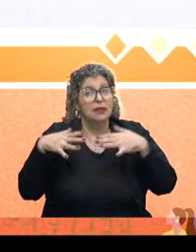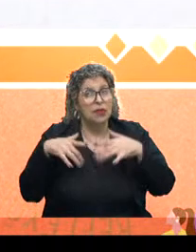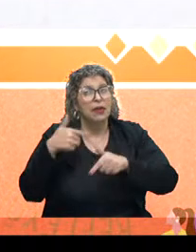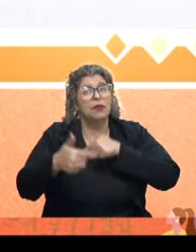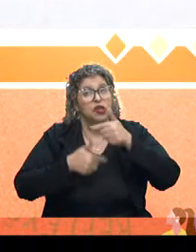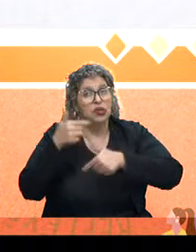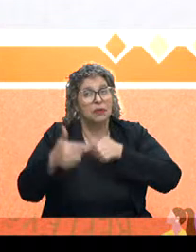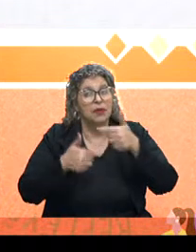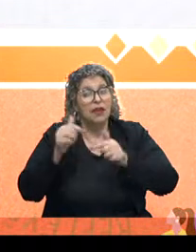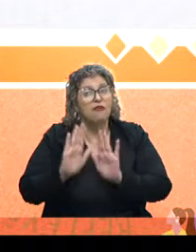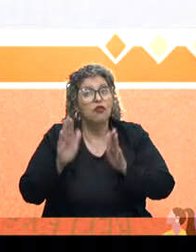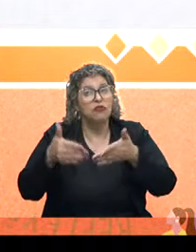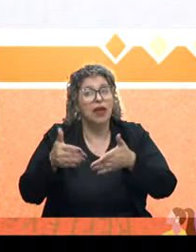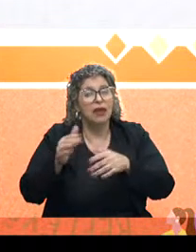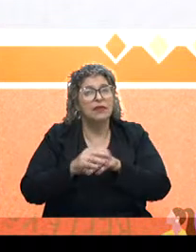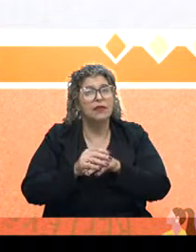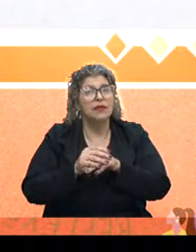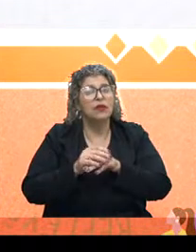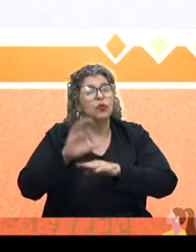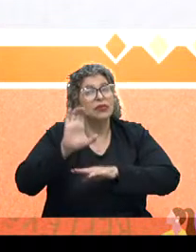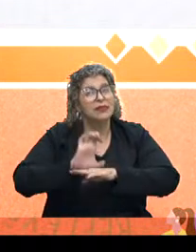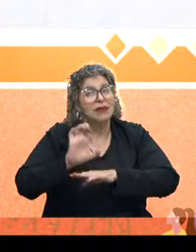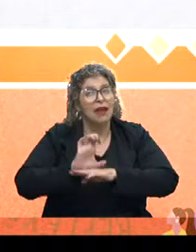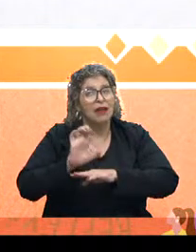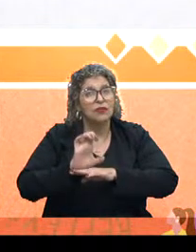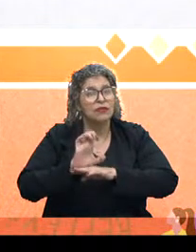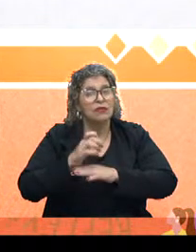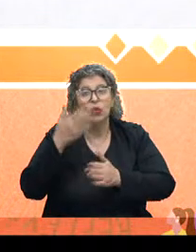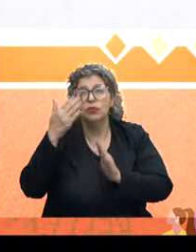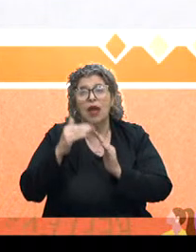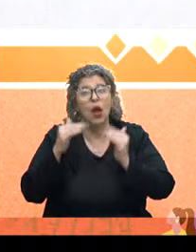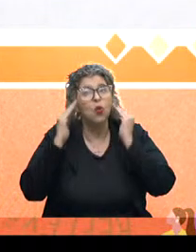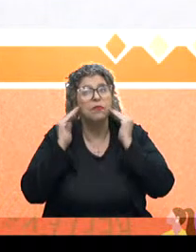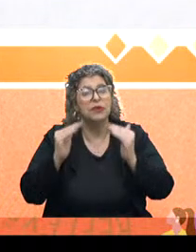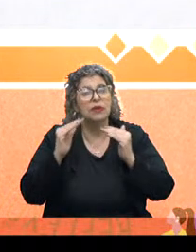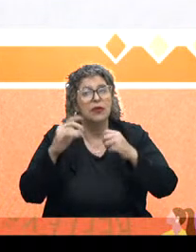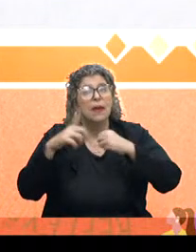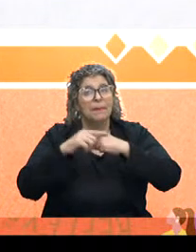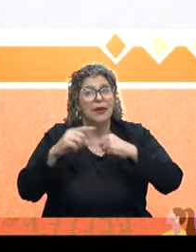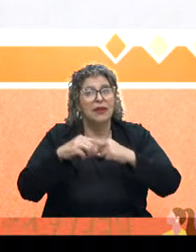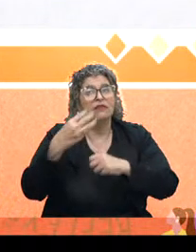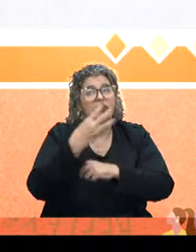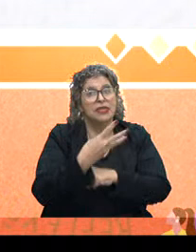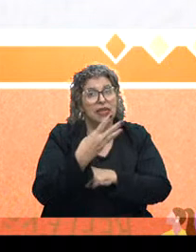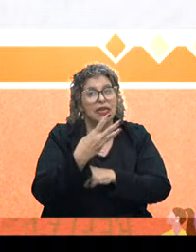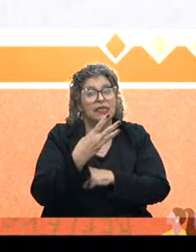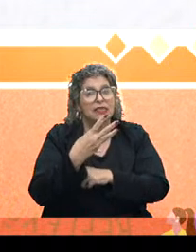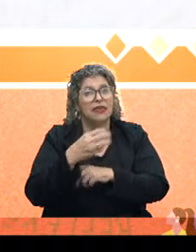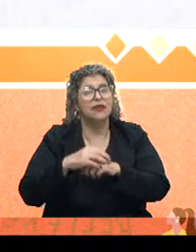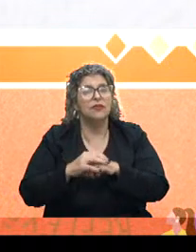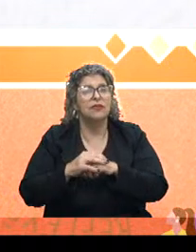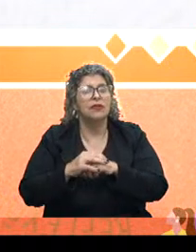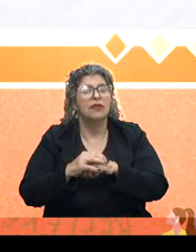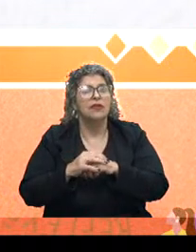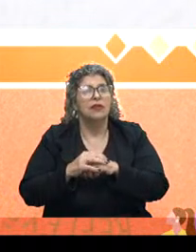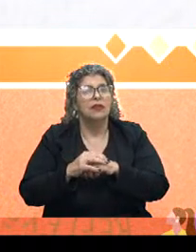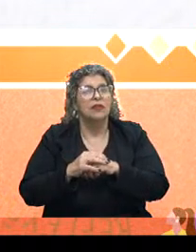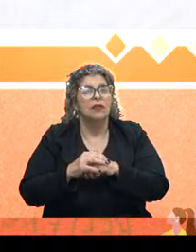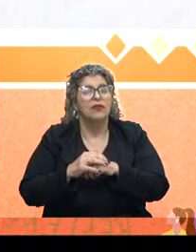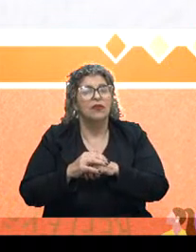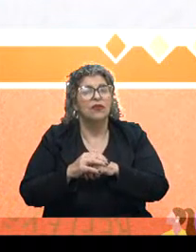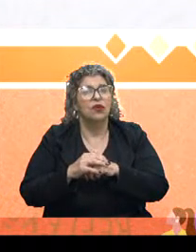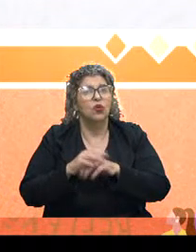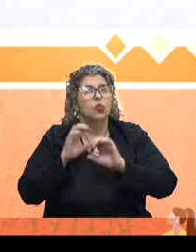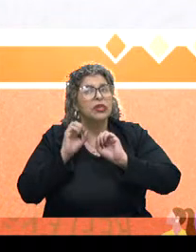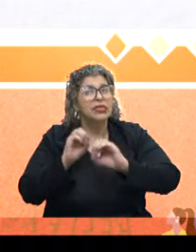trabalhar, mas, basicamente, o Estado não está cumprindo o parágrafo 3º do artigo 201 da Constituição Estadual. O